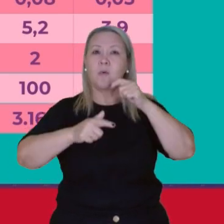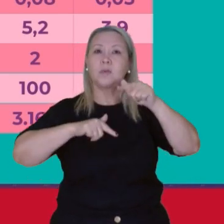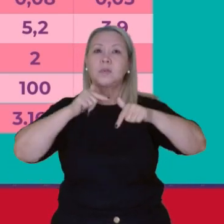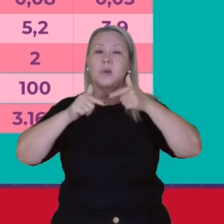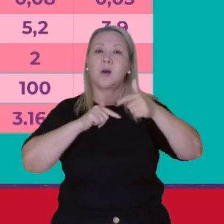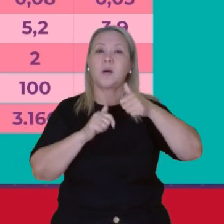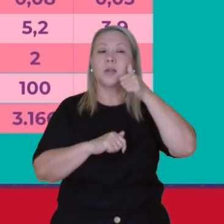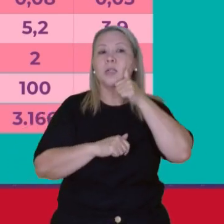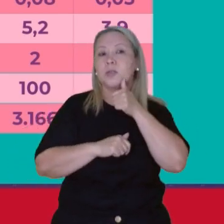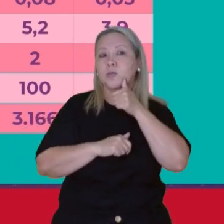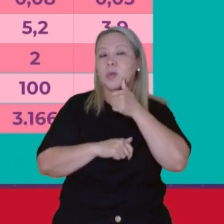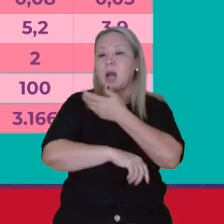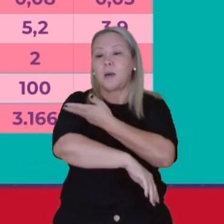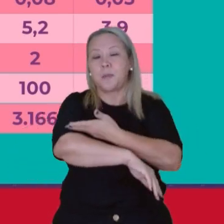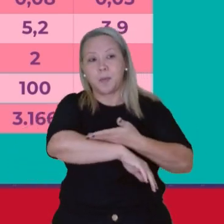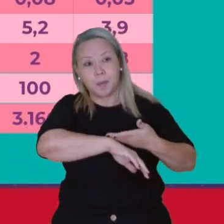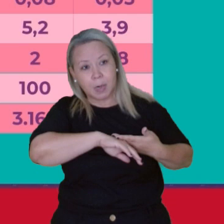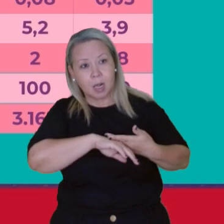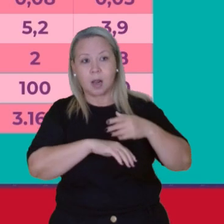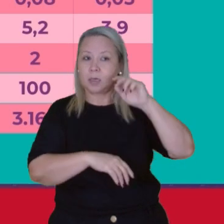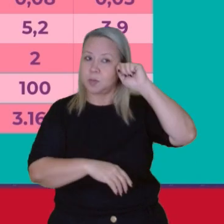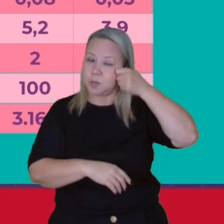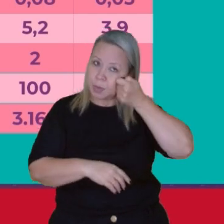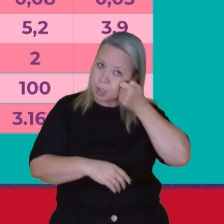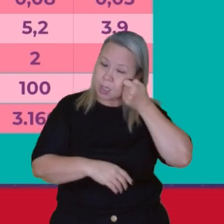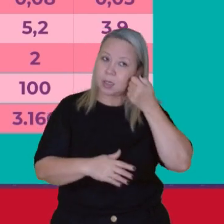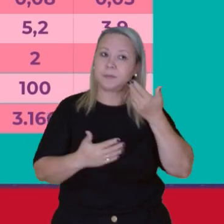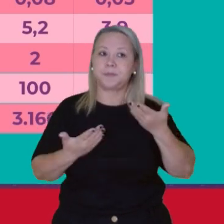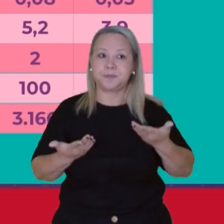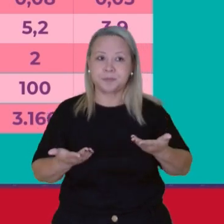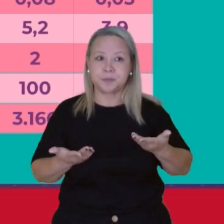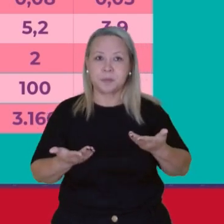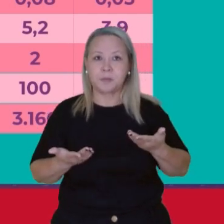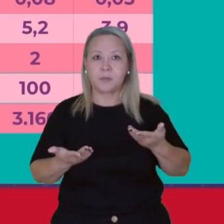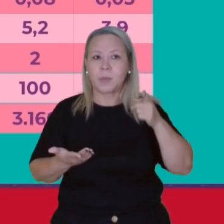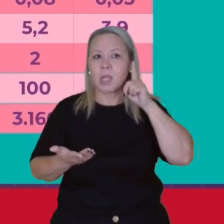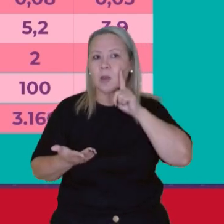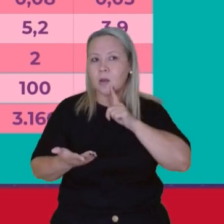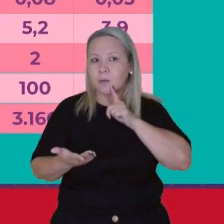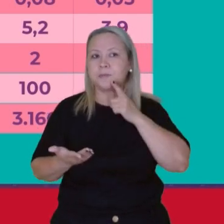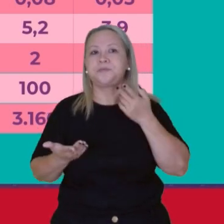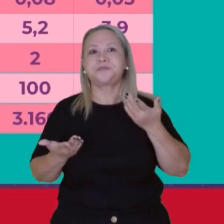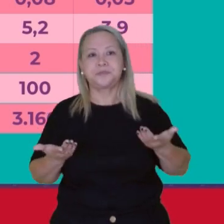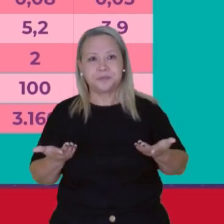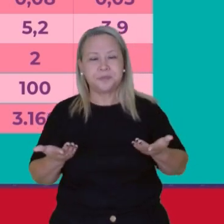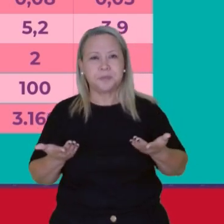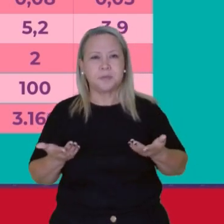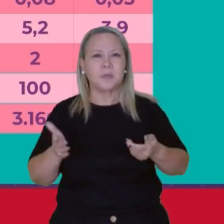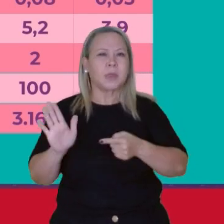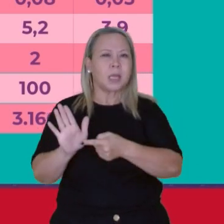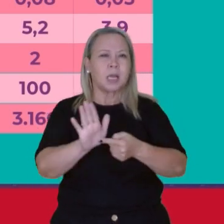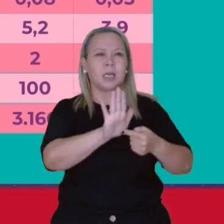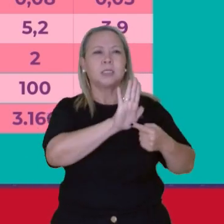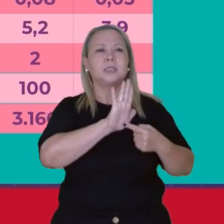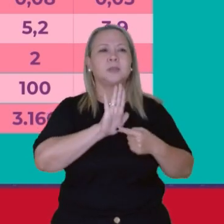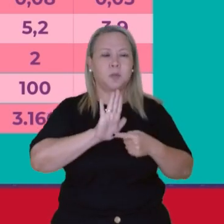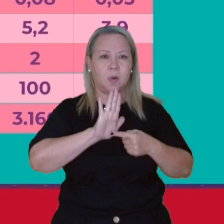mulheres Brancas, pretas, pardas Se evidencia